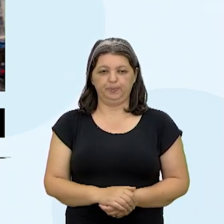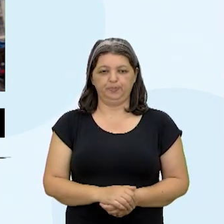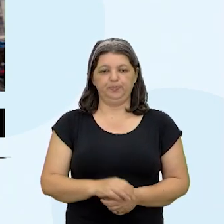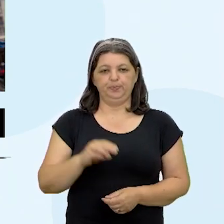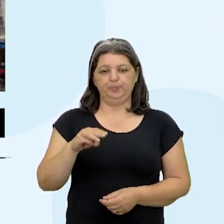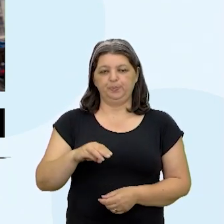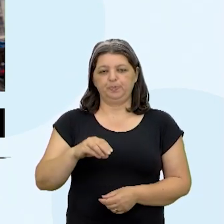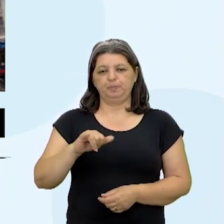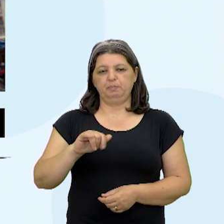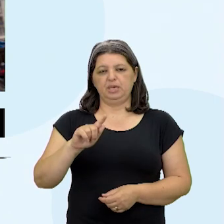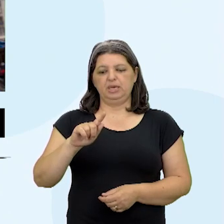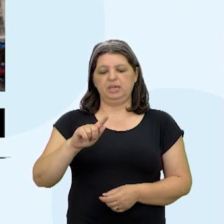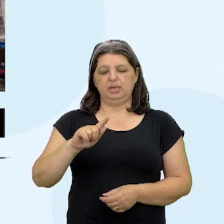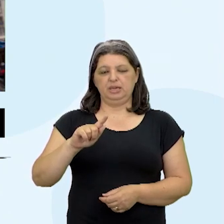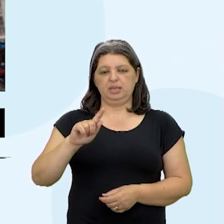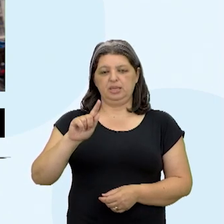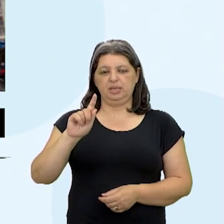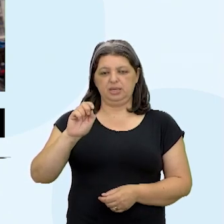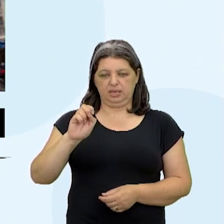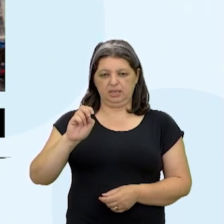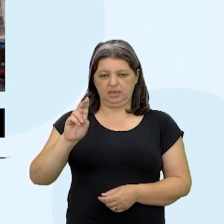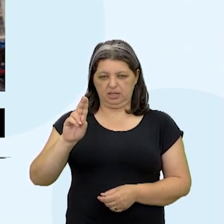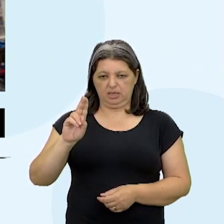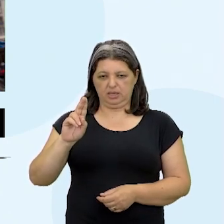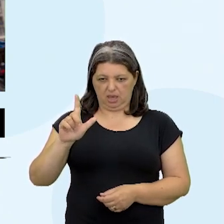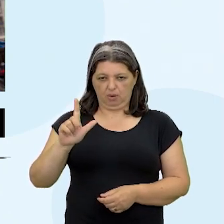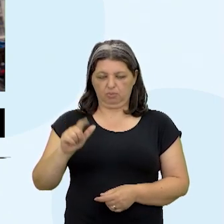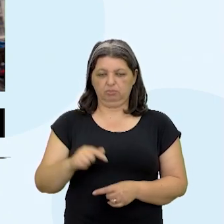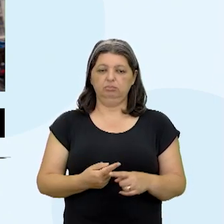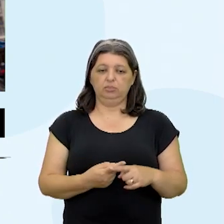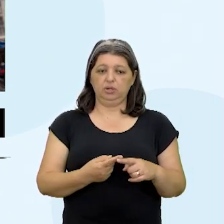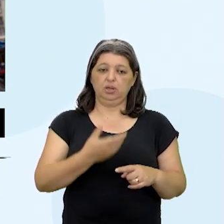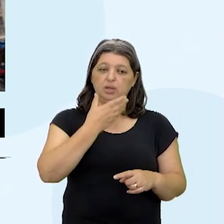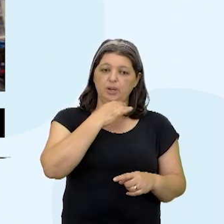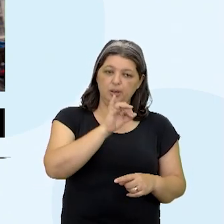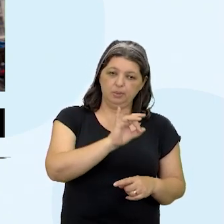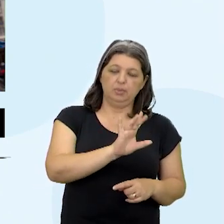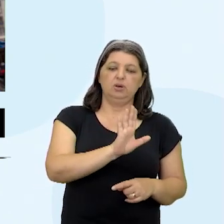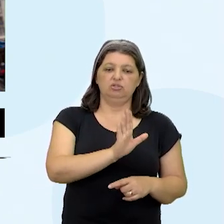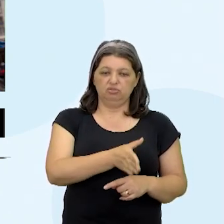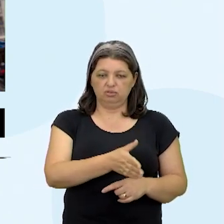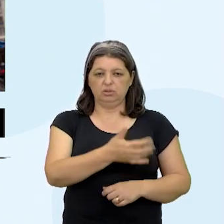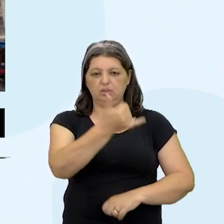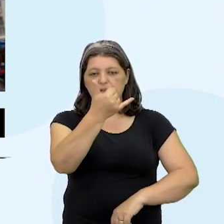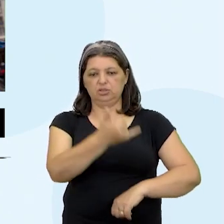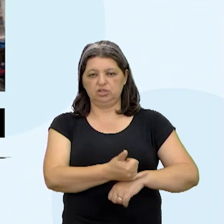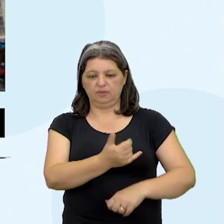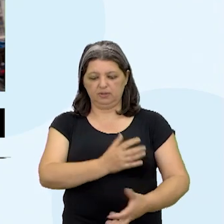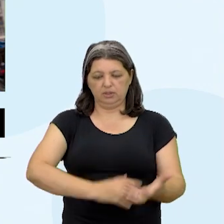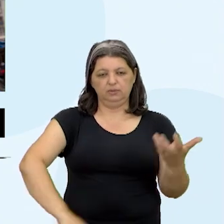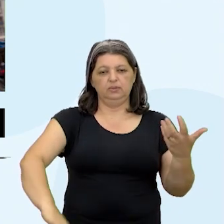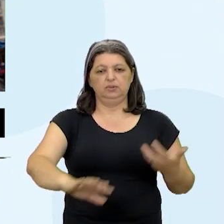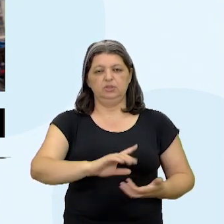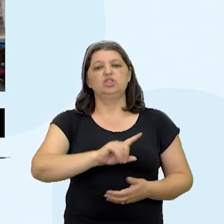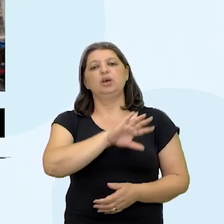Canhel, assume, então, o poder, porque o Raul Castro já estava bem velho e o irmão dele, chefe da revolução, Fidel, já tinha morrido.